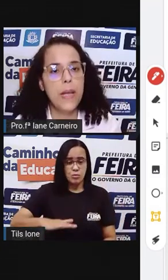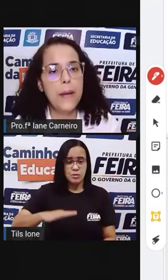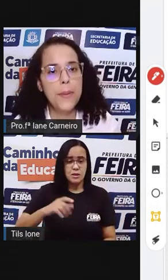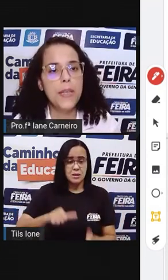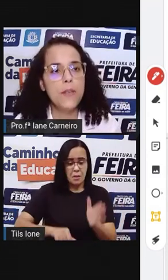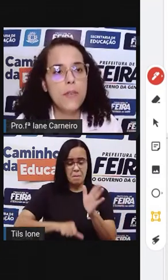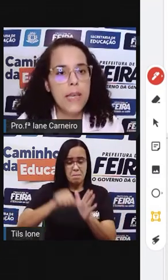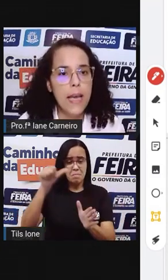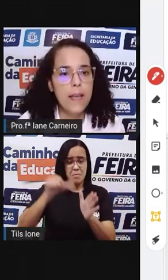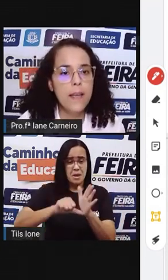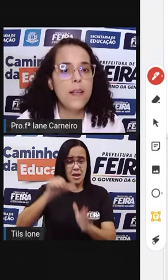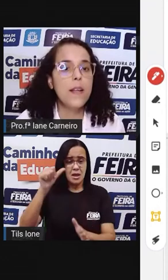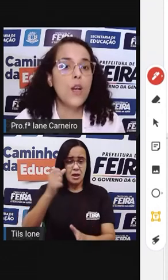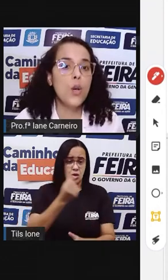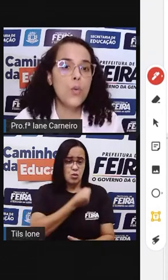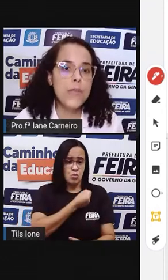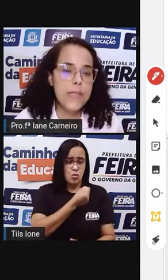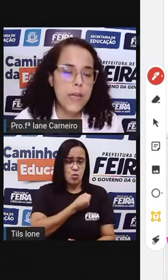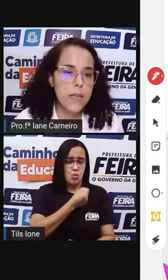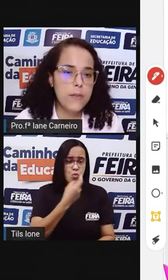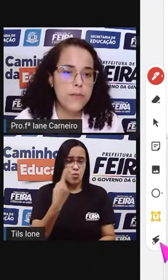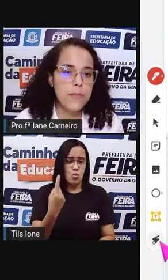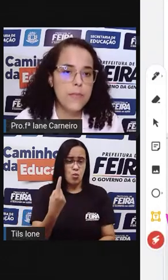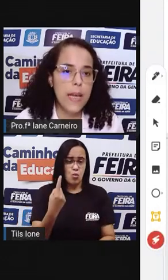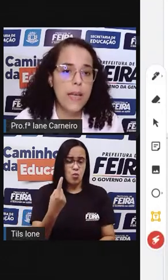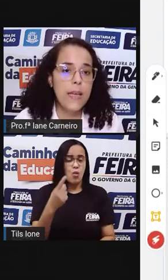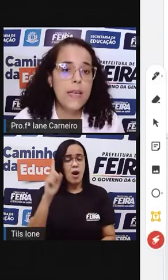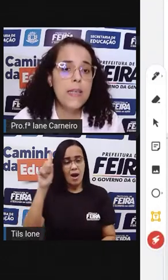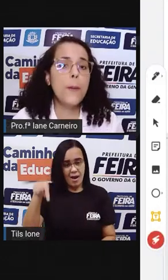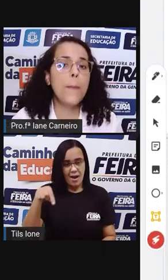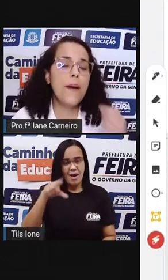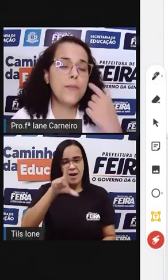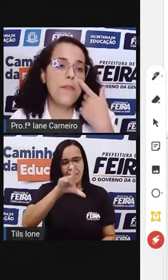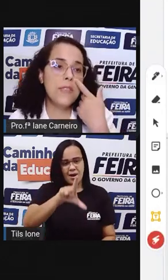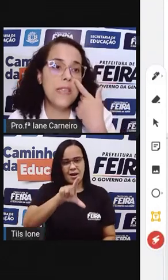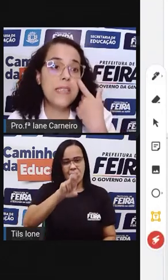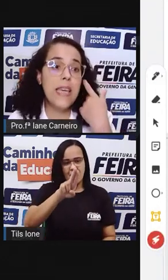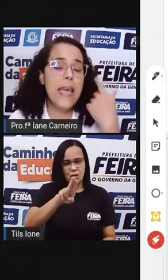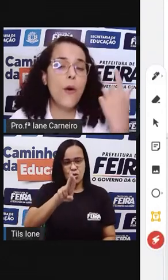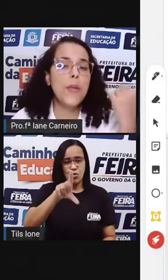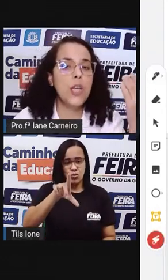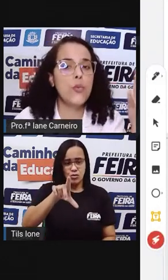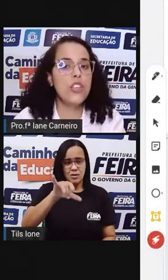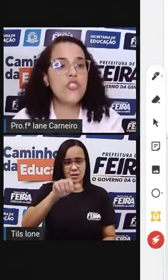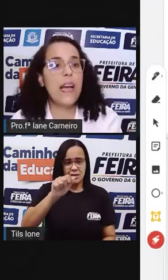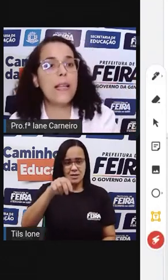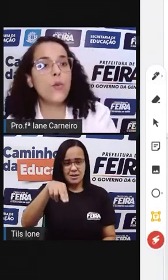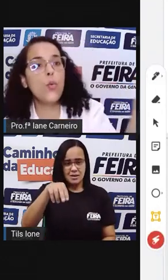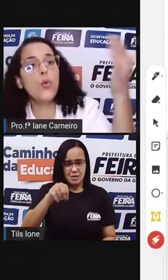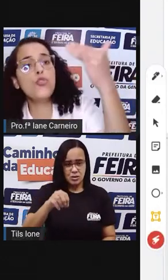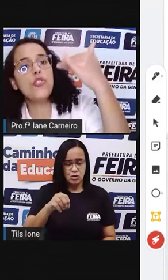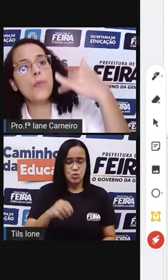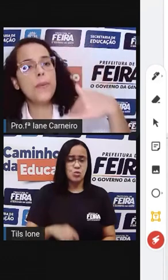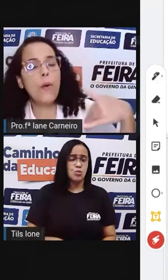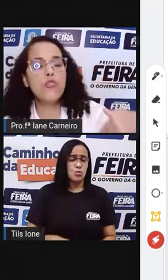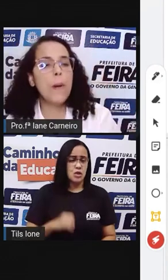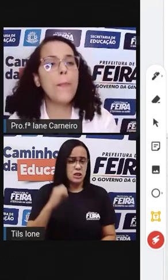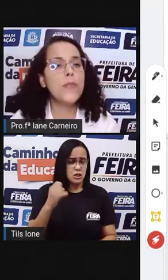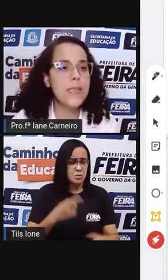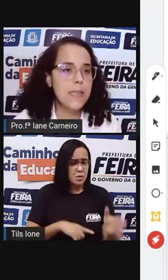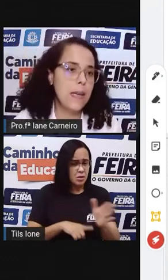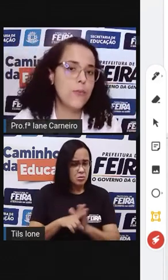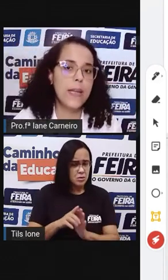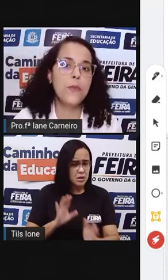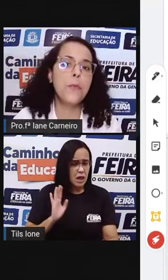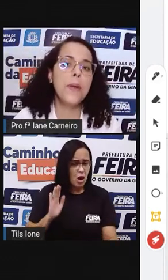um é o menino que é Luciano, né? Se eu perguntar para vocês quem é o menino que está na última